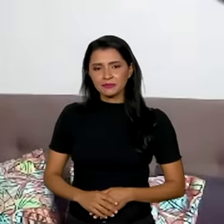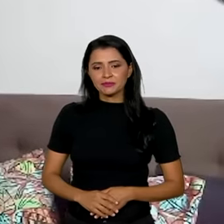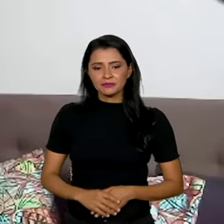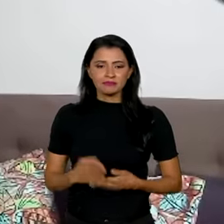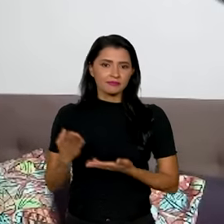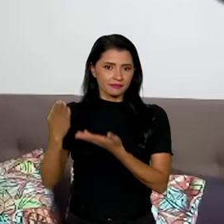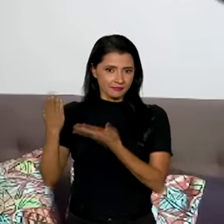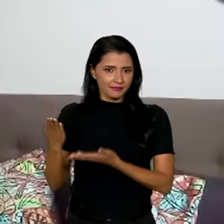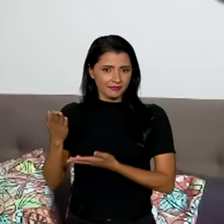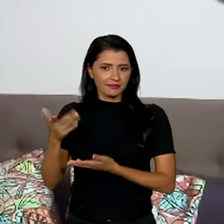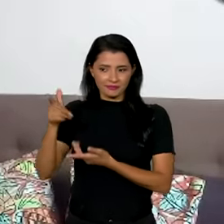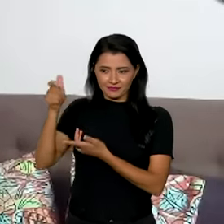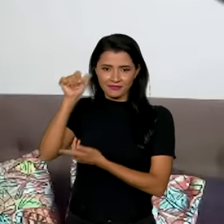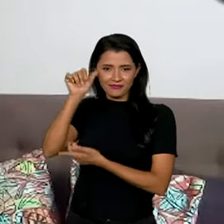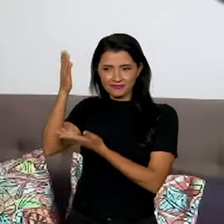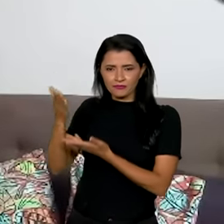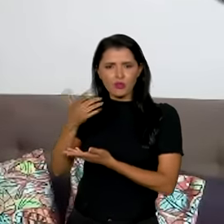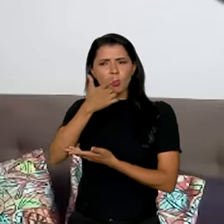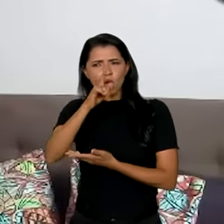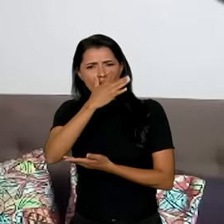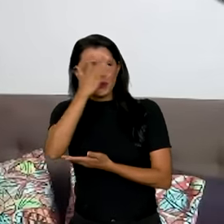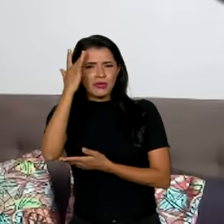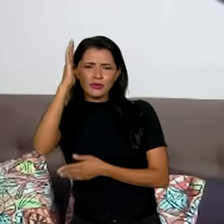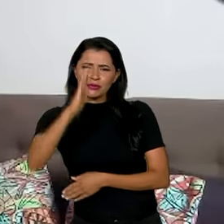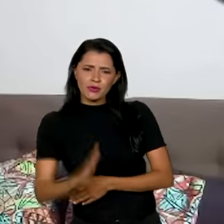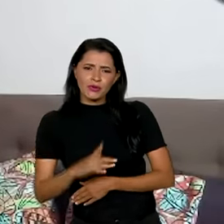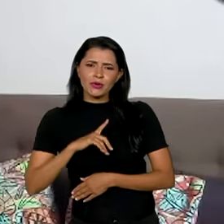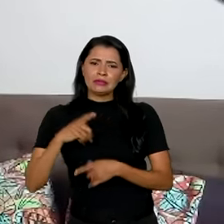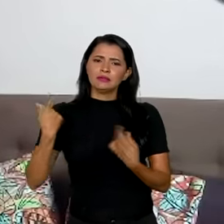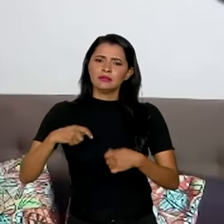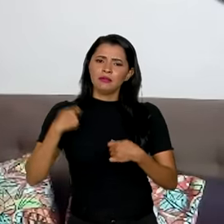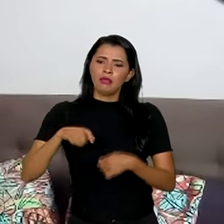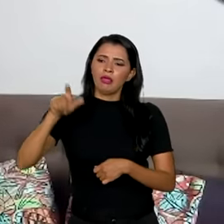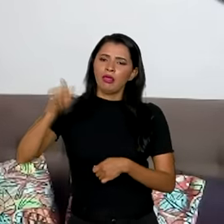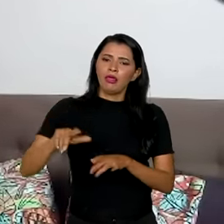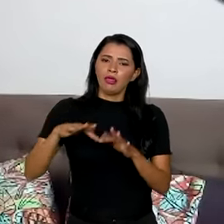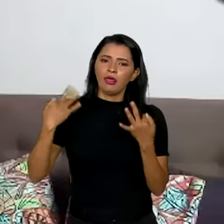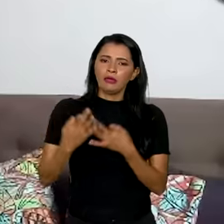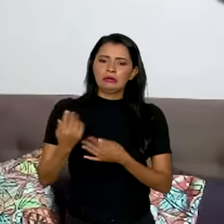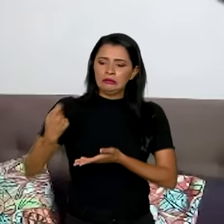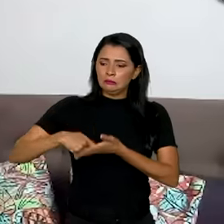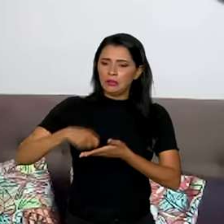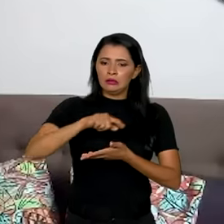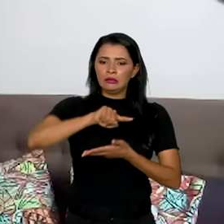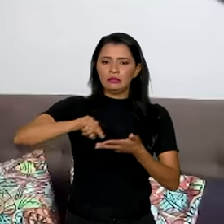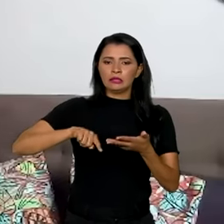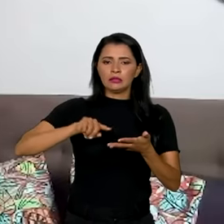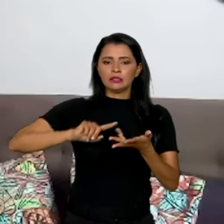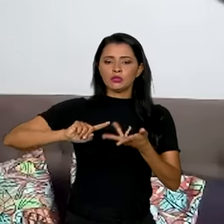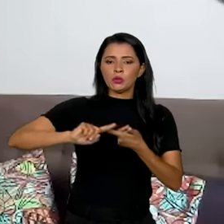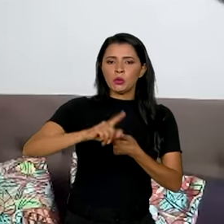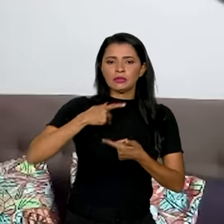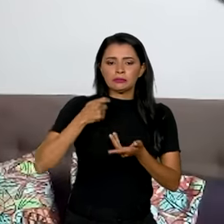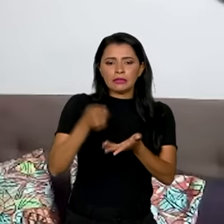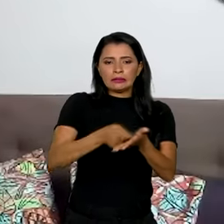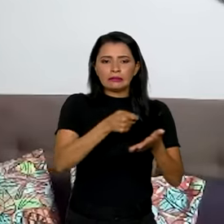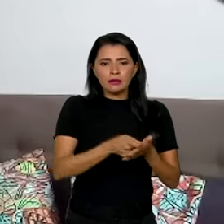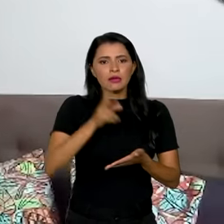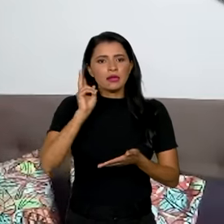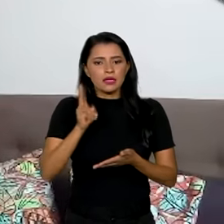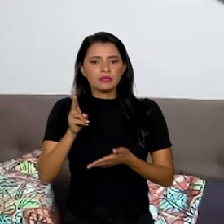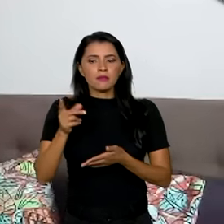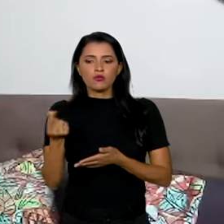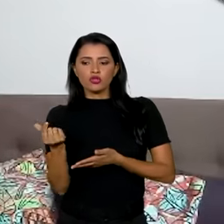Dona Cremilda, assim como milhões de outros brasileiros, depende do Bolsa Família para se sustentar e sempre reserva uma parcela do